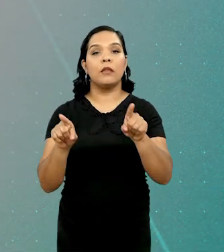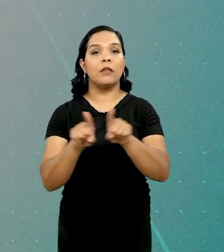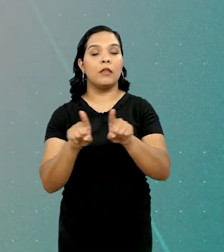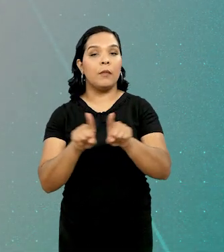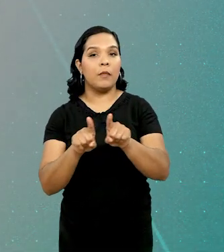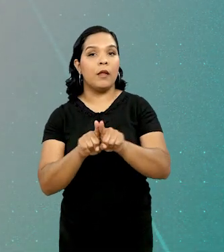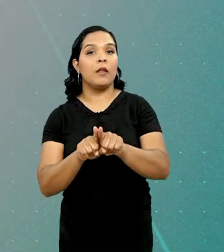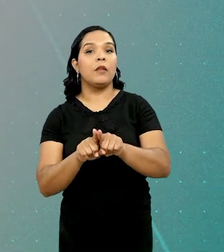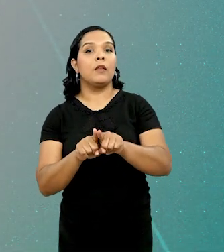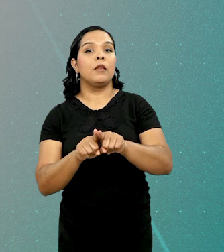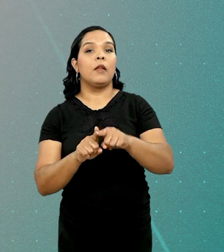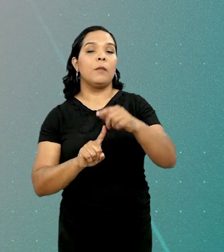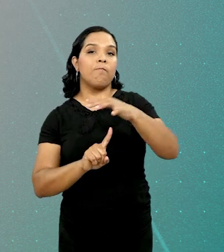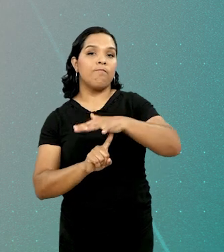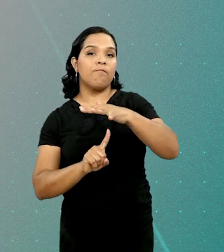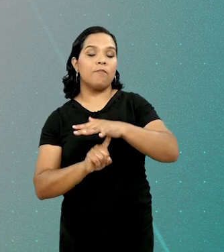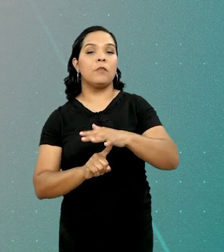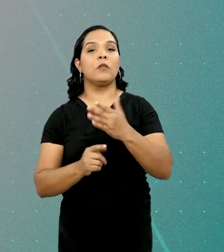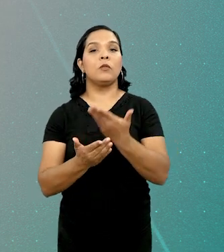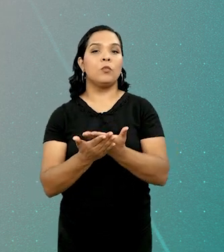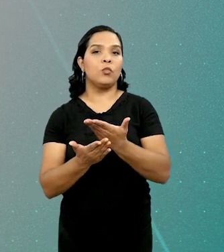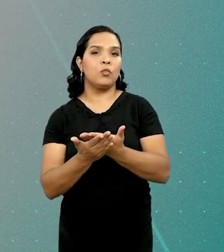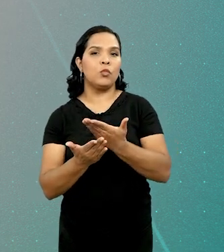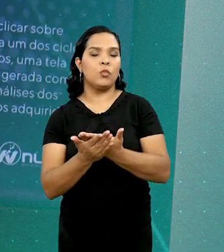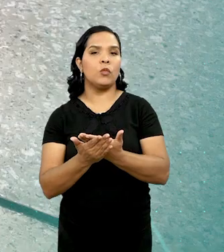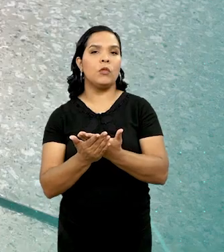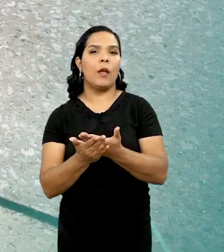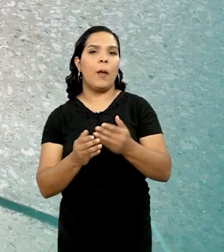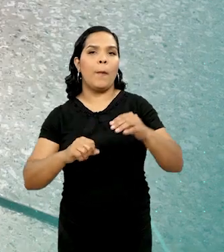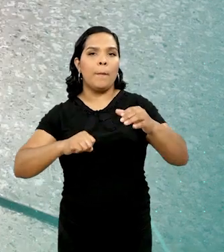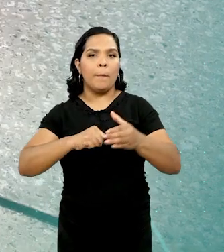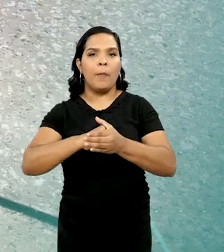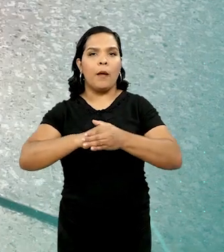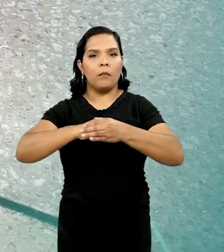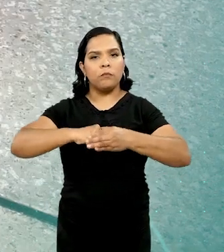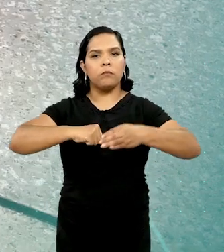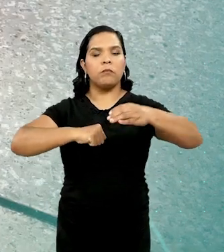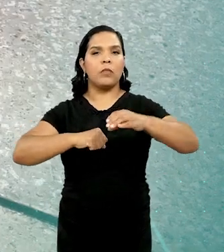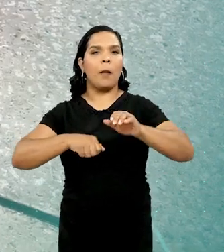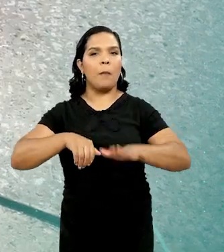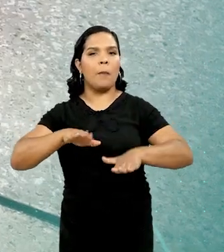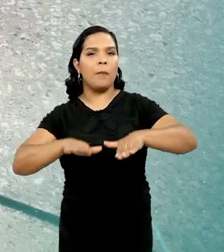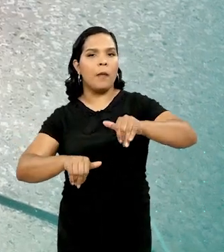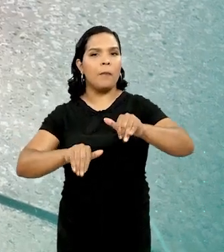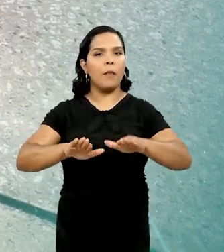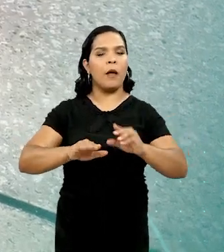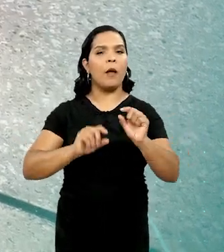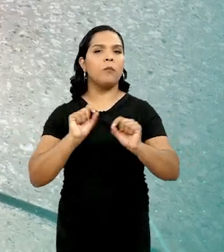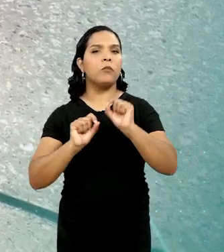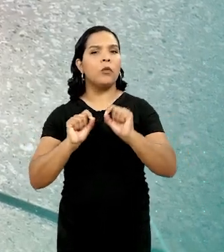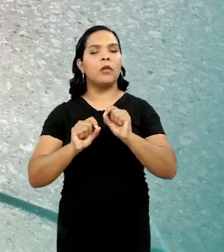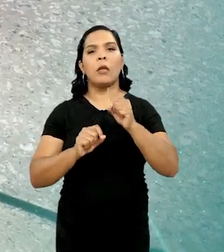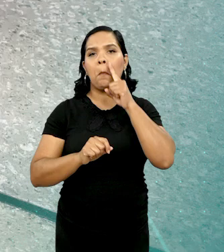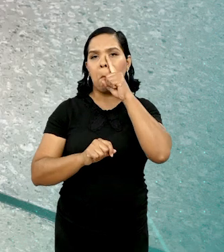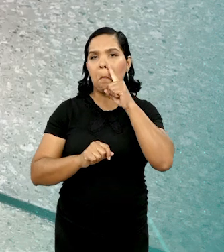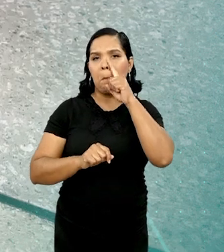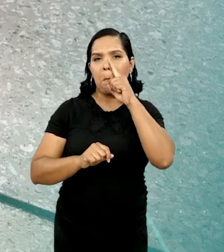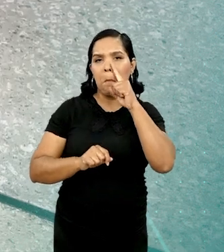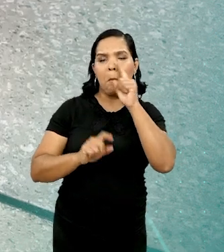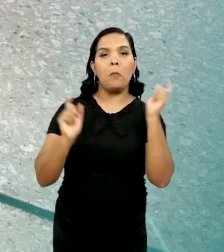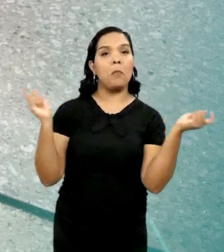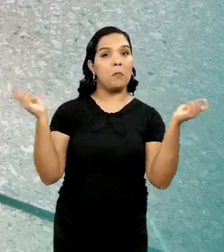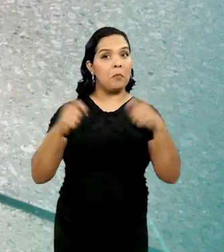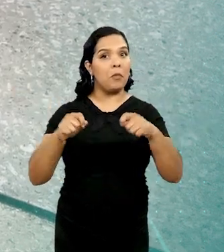Estadual da Paraíba desenvolve palmilha inteligente que pode identificar, através da pisada, alguns parâmetros de risco